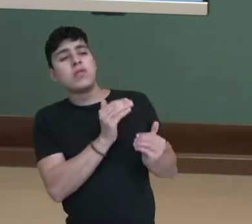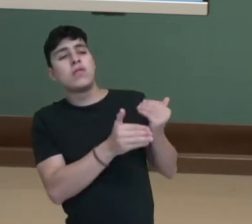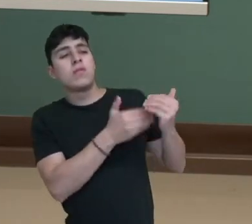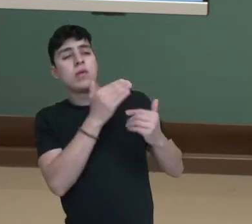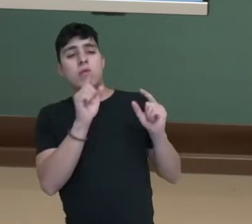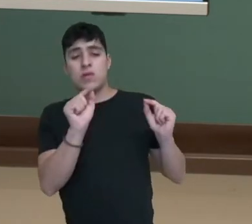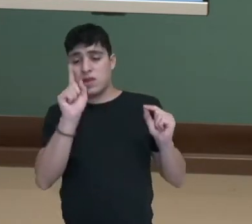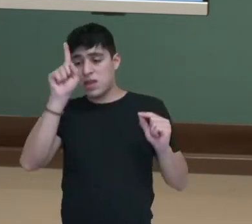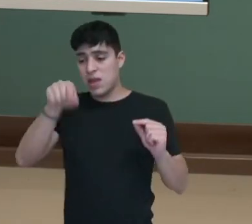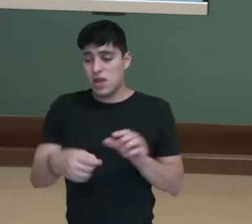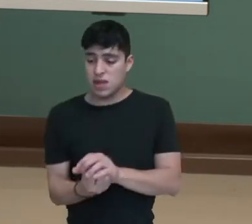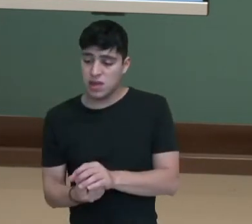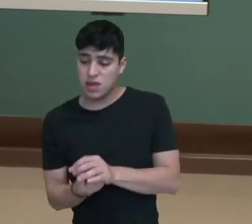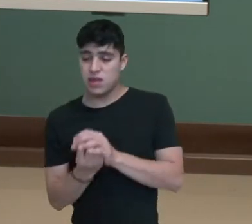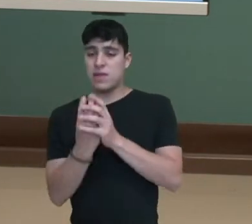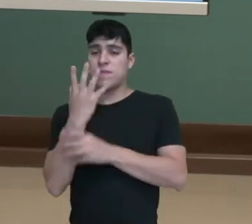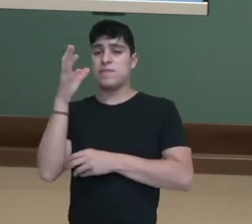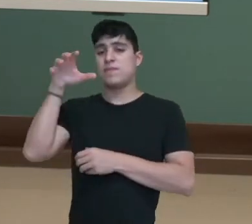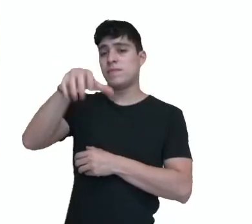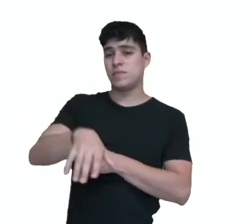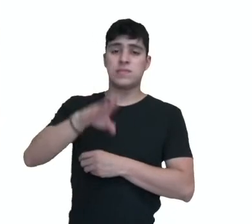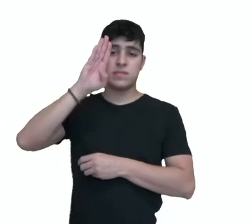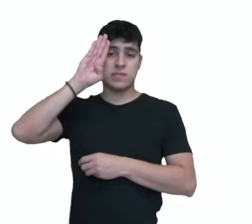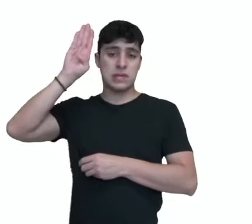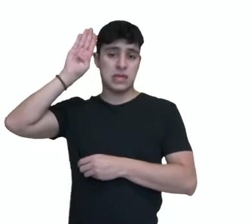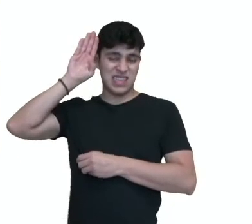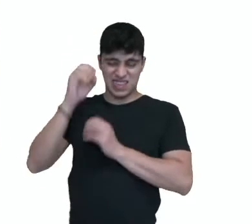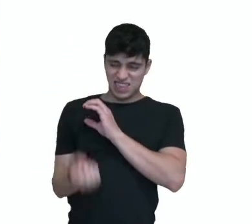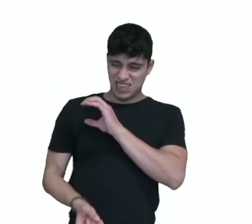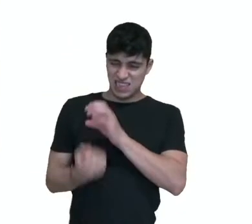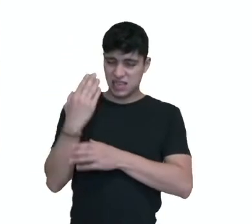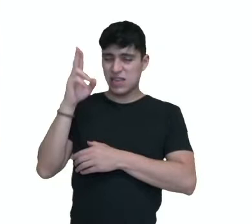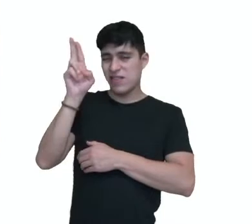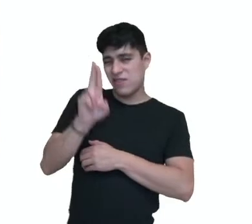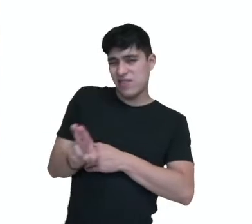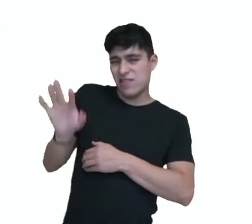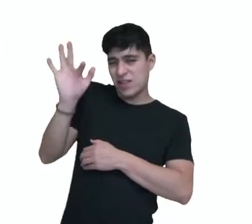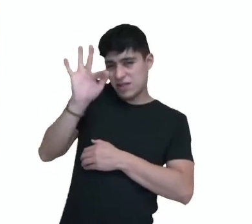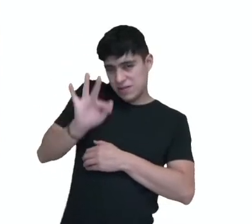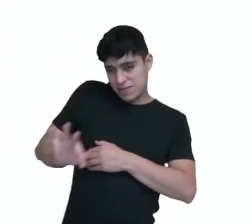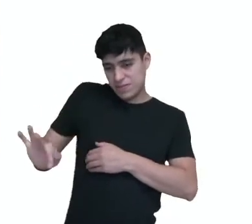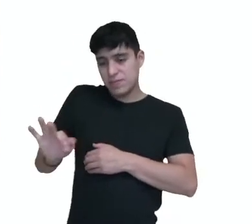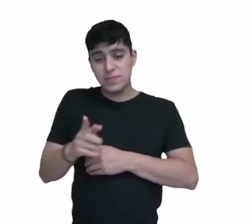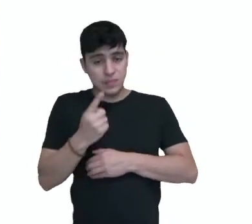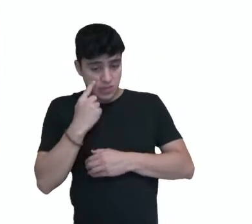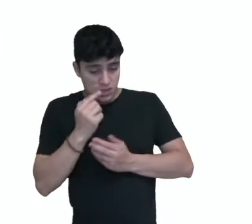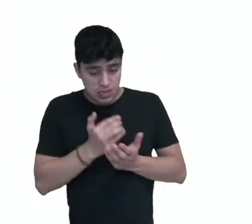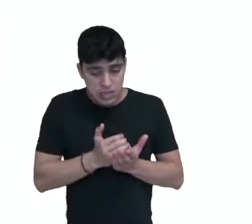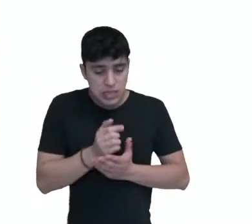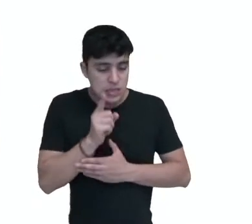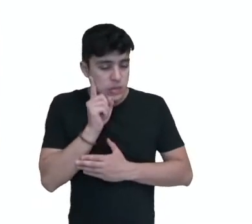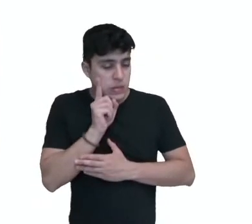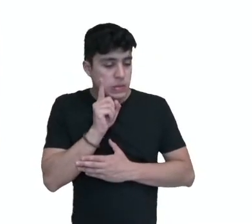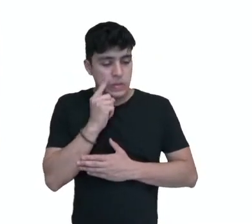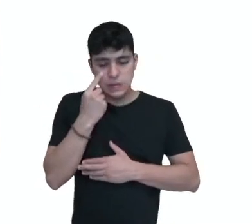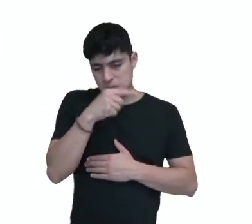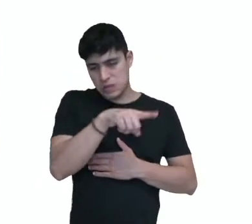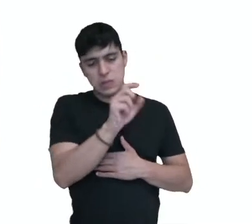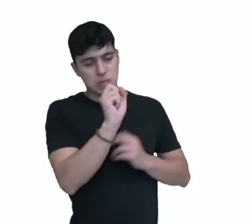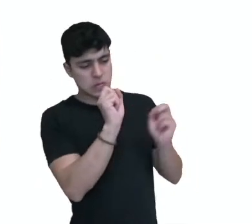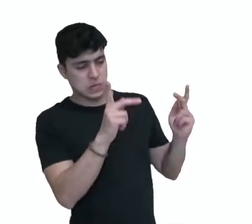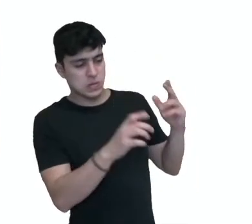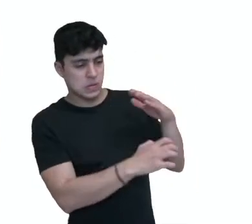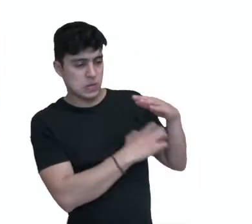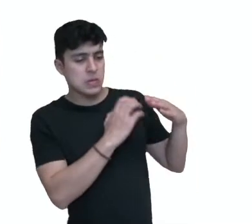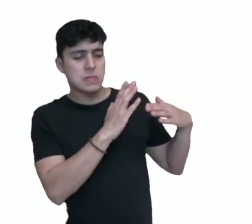potencialização do setor acadêmico. No decorrer do processo, os Estados Unidos observou a importância de desenvolver